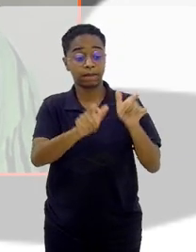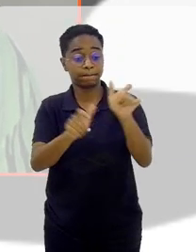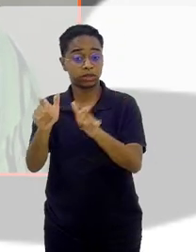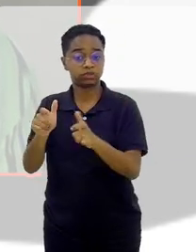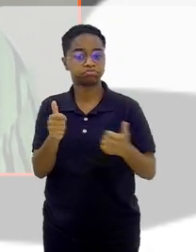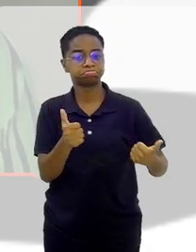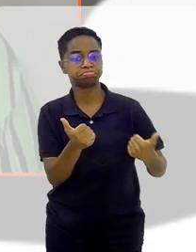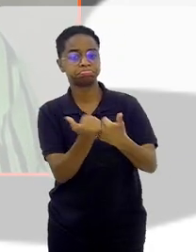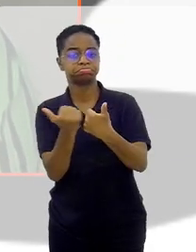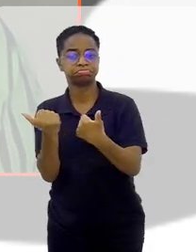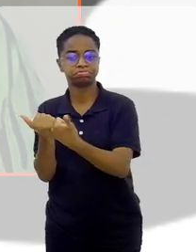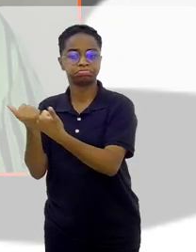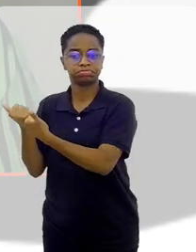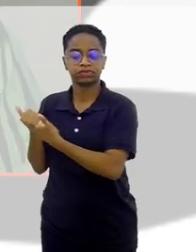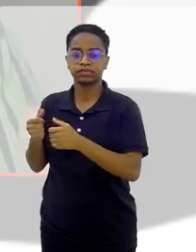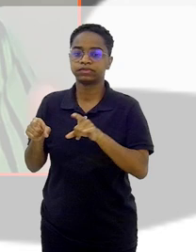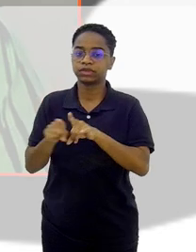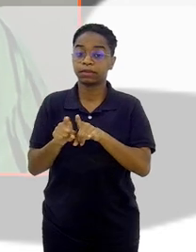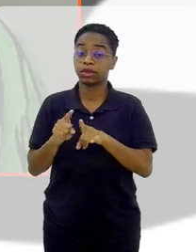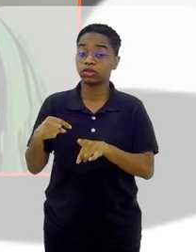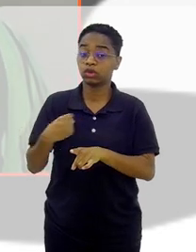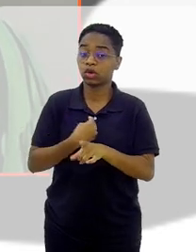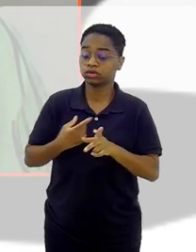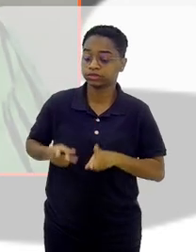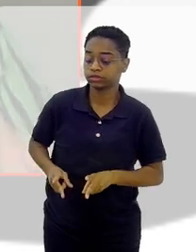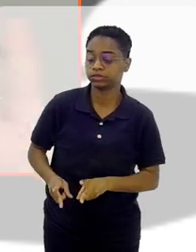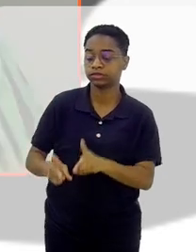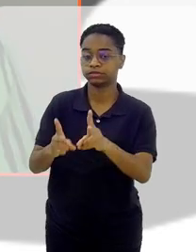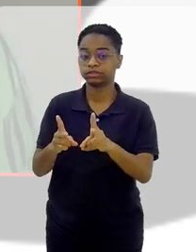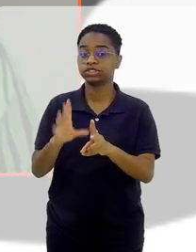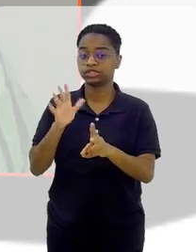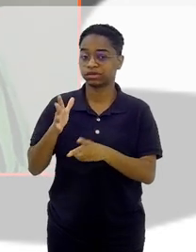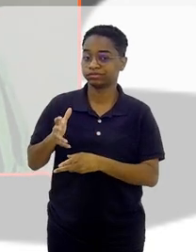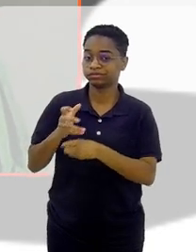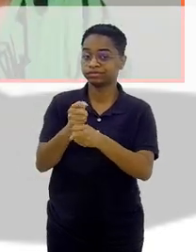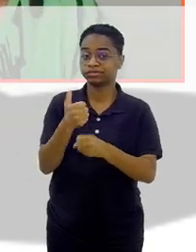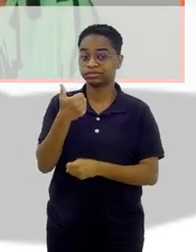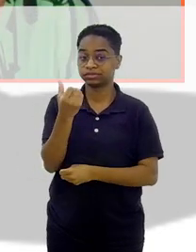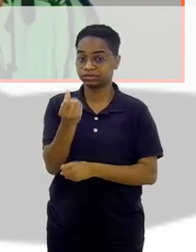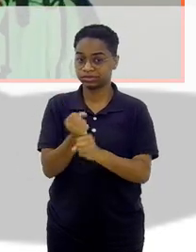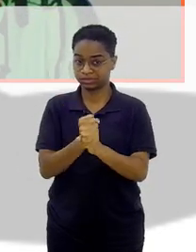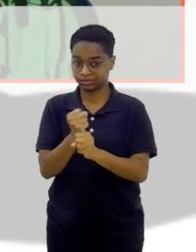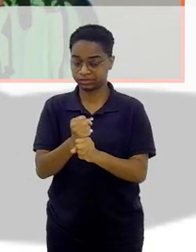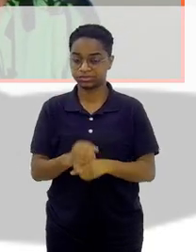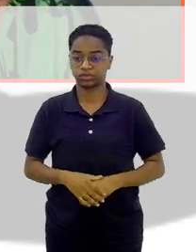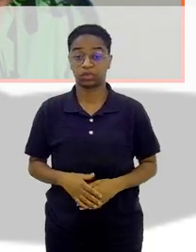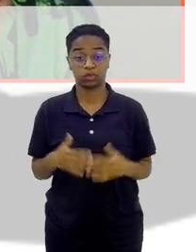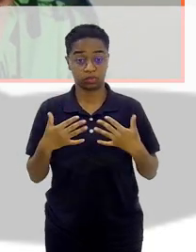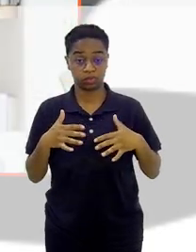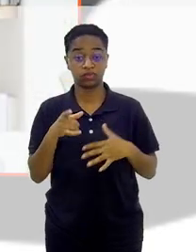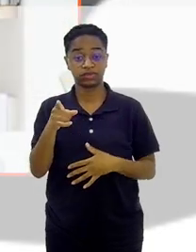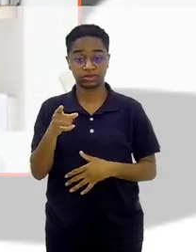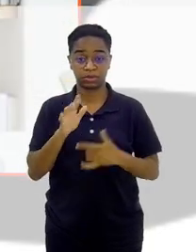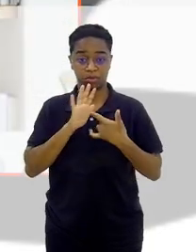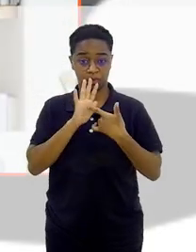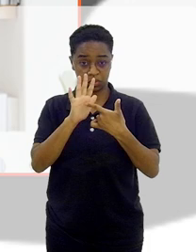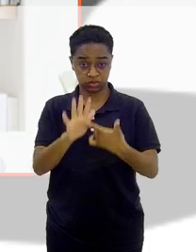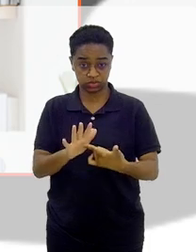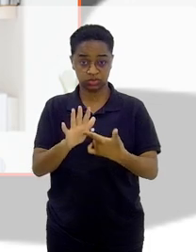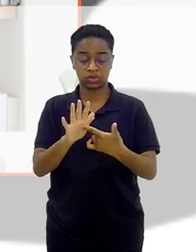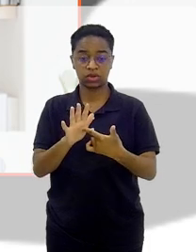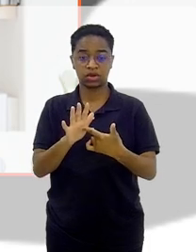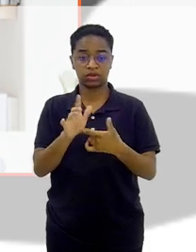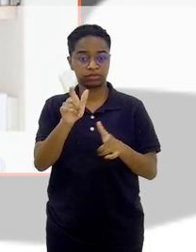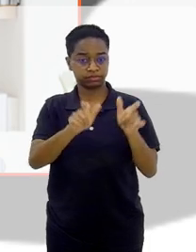somando. E a gente vai seguindo aí 16 anos. Olha, já que você fez essa revelação da